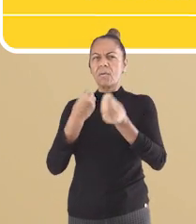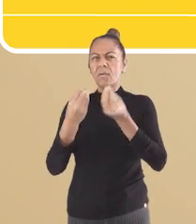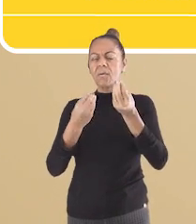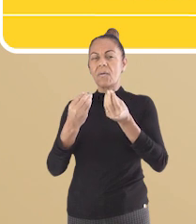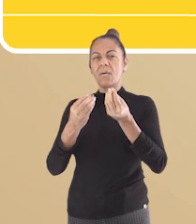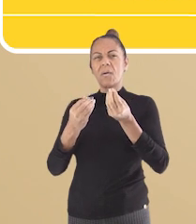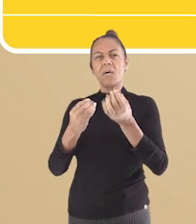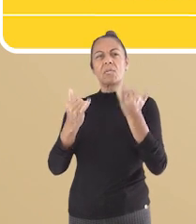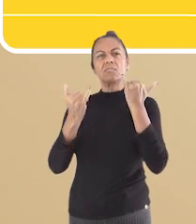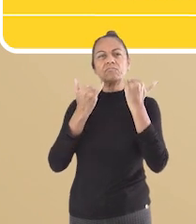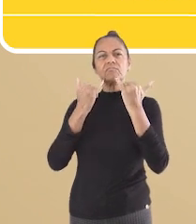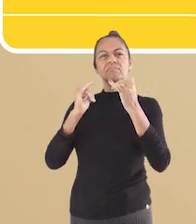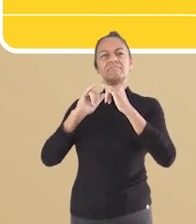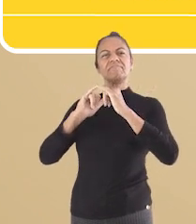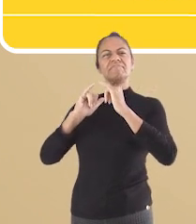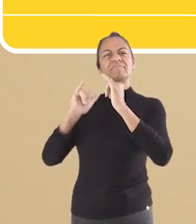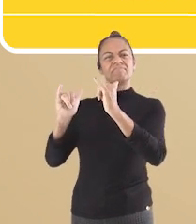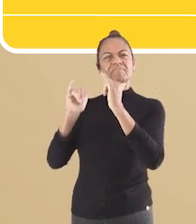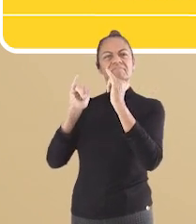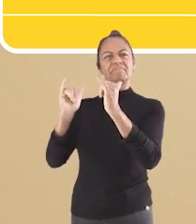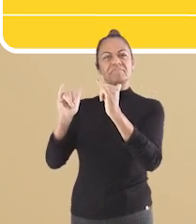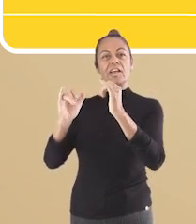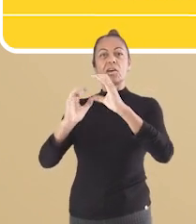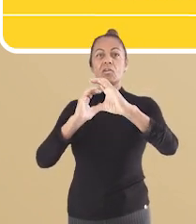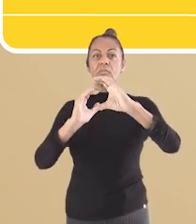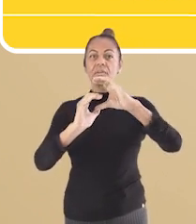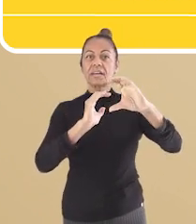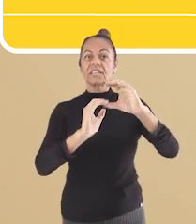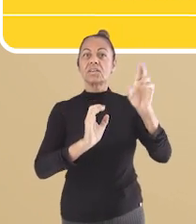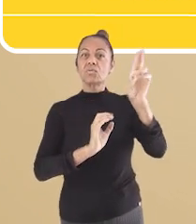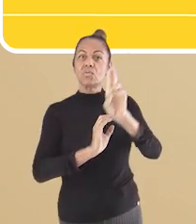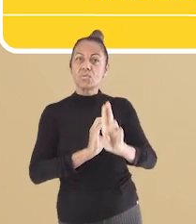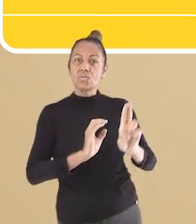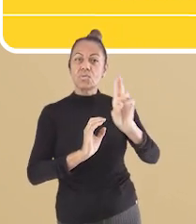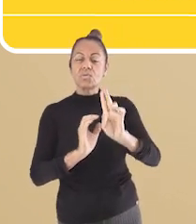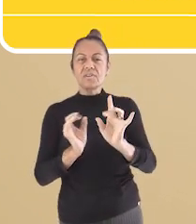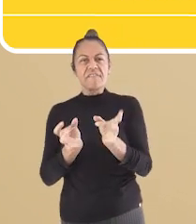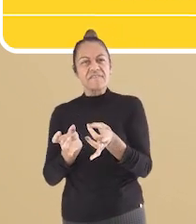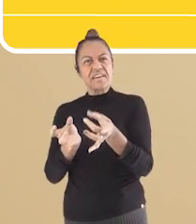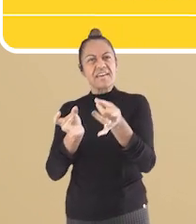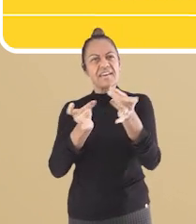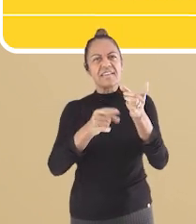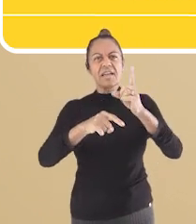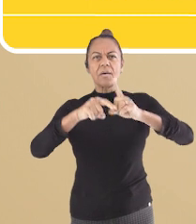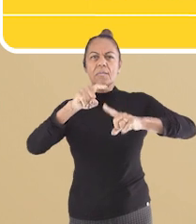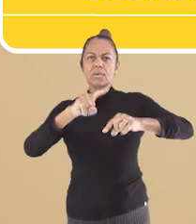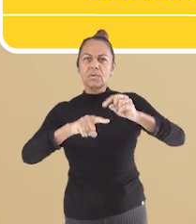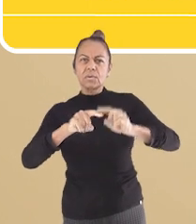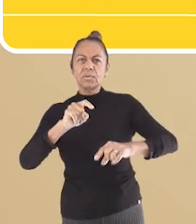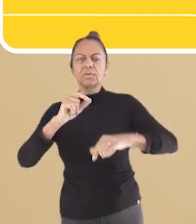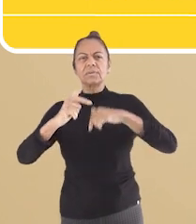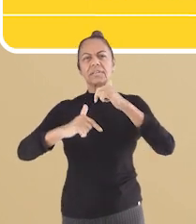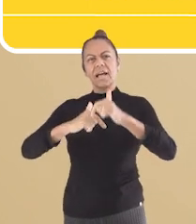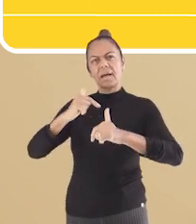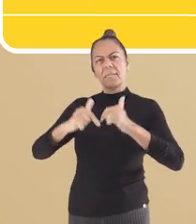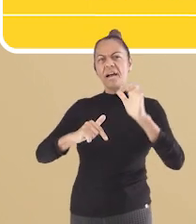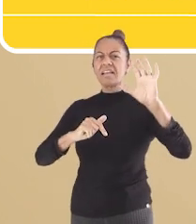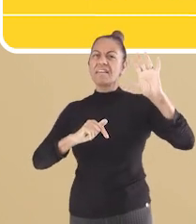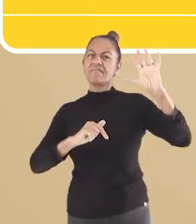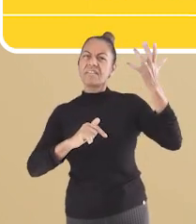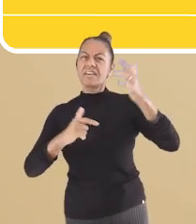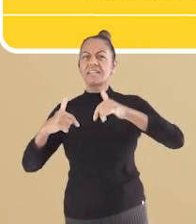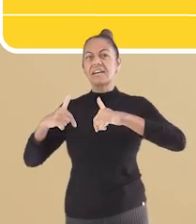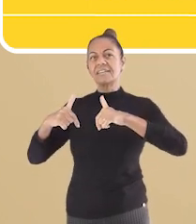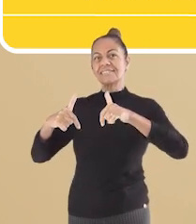Agora ficou fácil de entender. Anúncio publicitário são textos comunicativos usados para vender